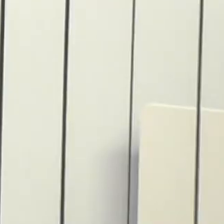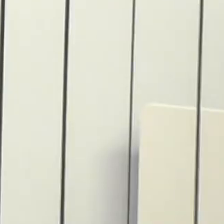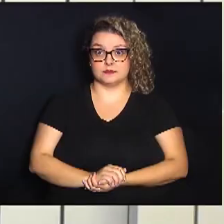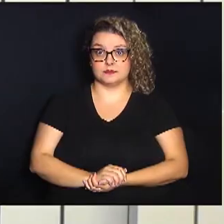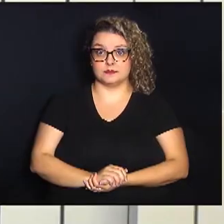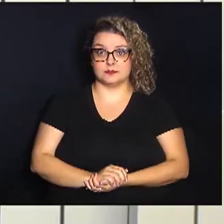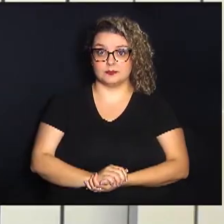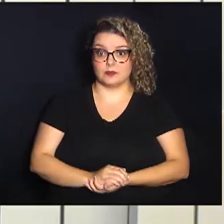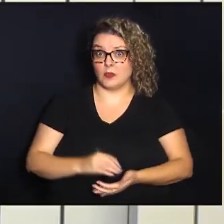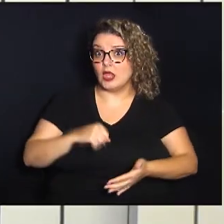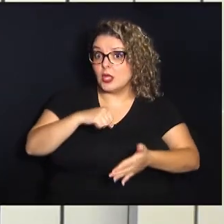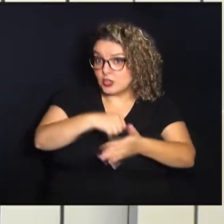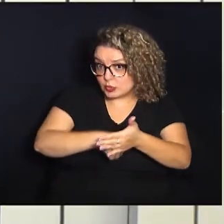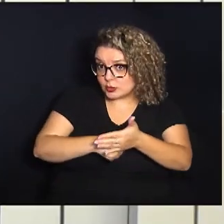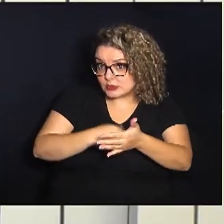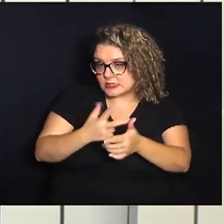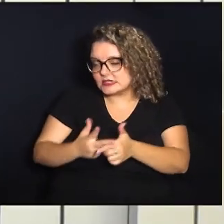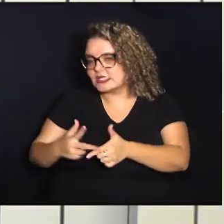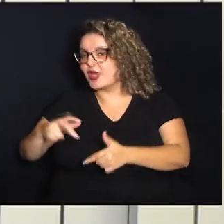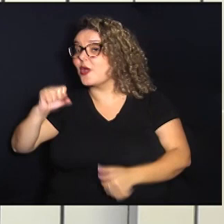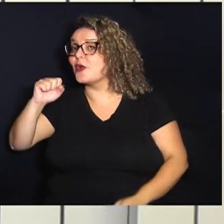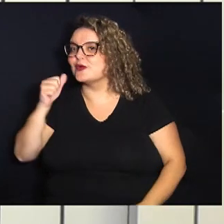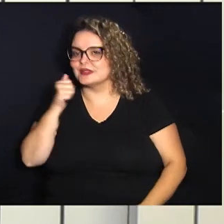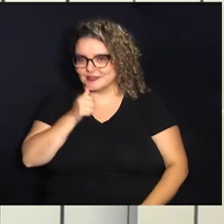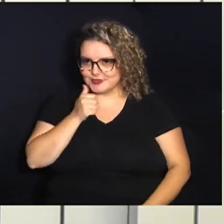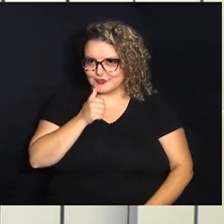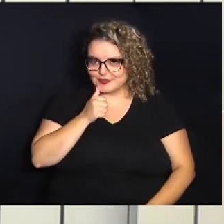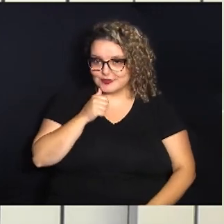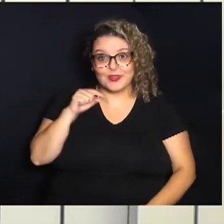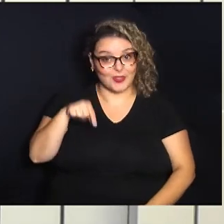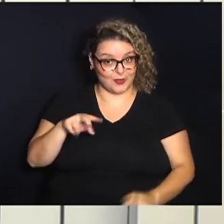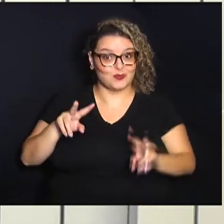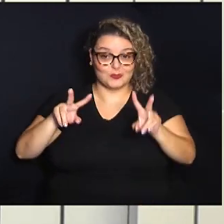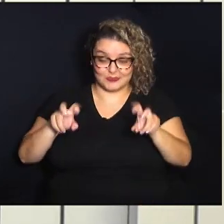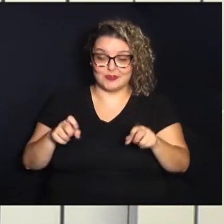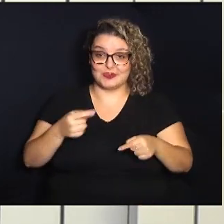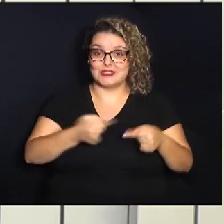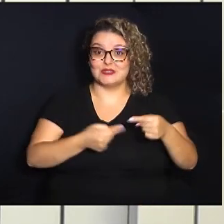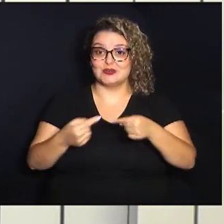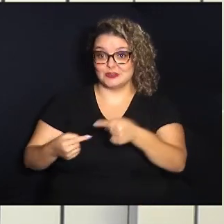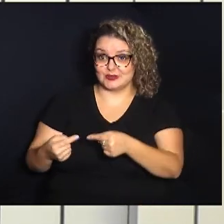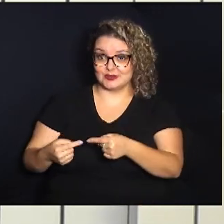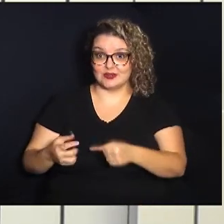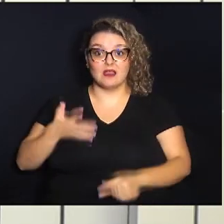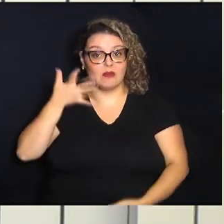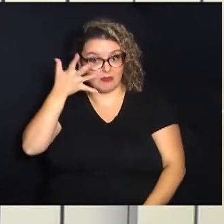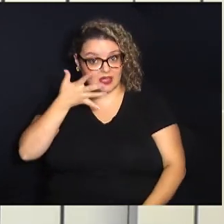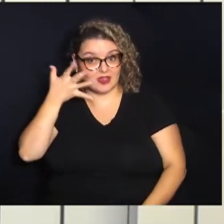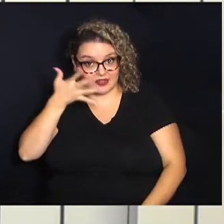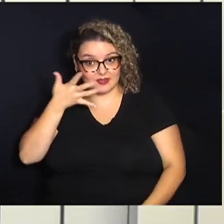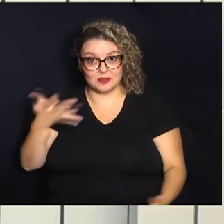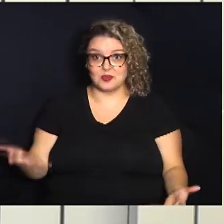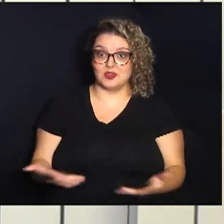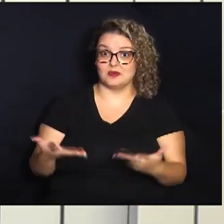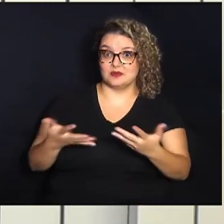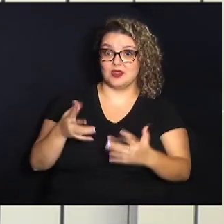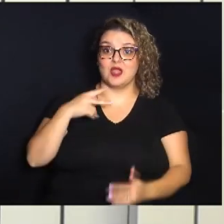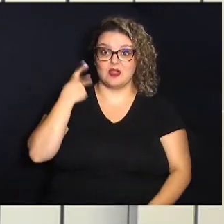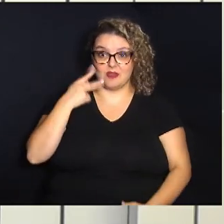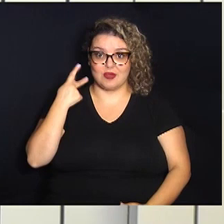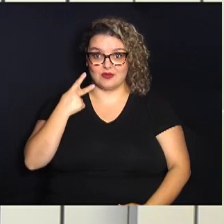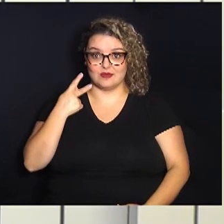Lutas e conquistas das mulheres. Este foi o tema discutido durante palestra promovido pelo vereador